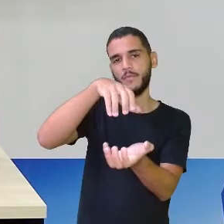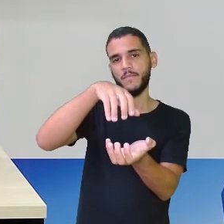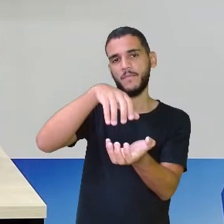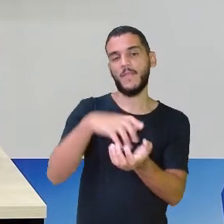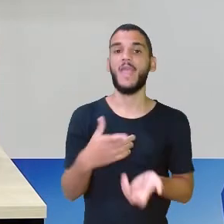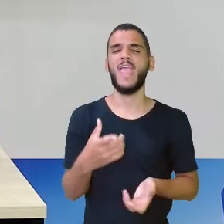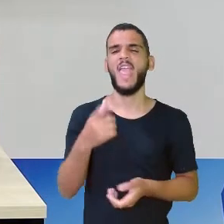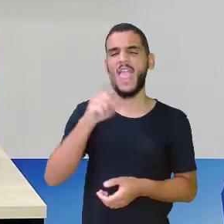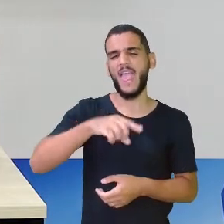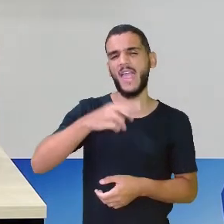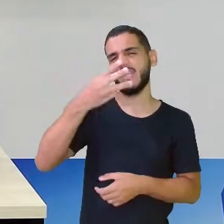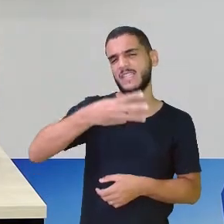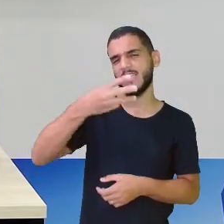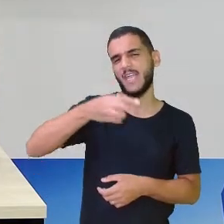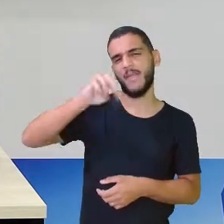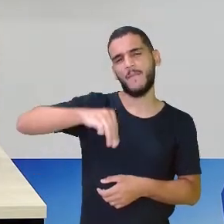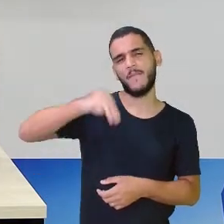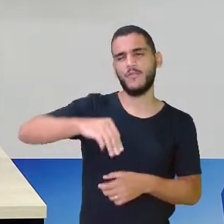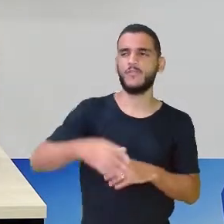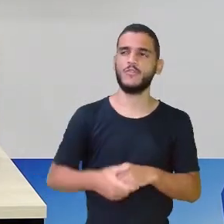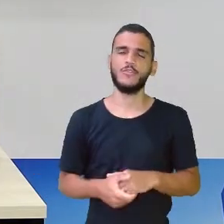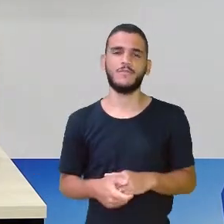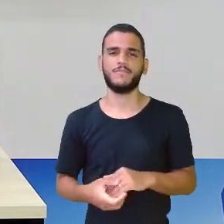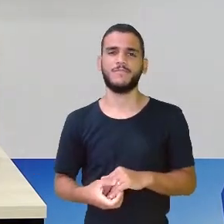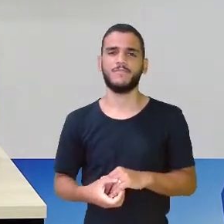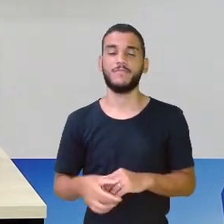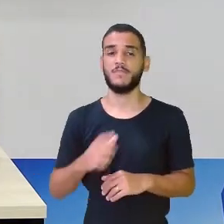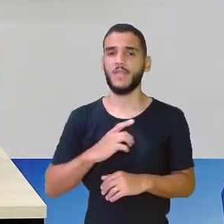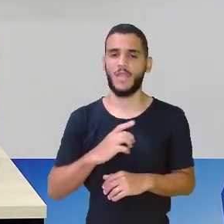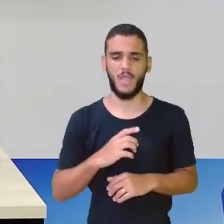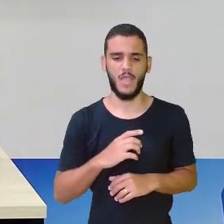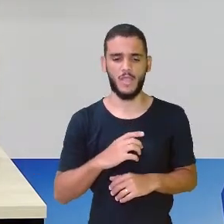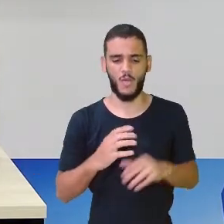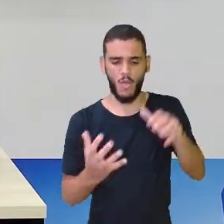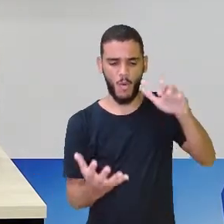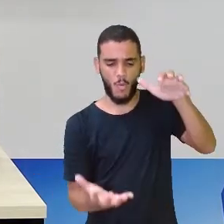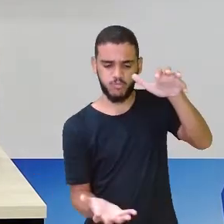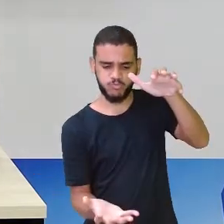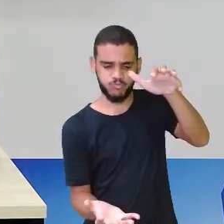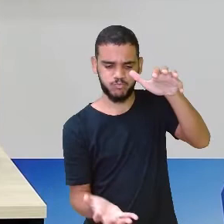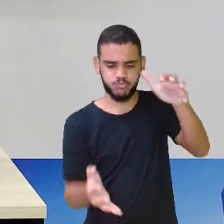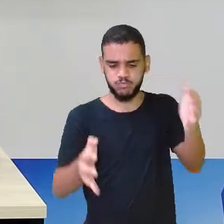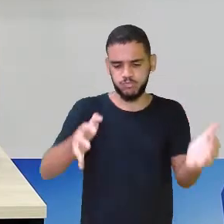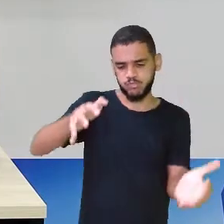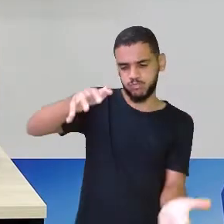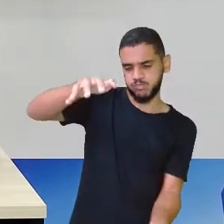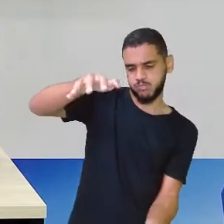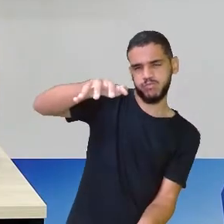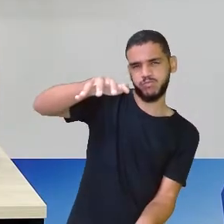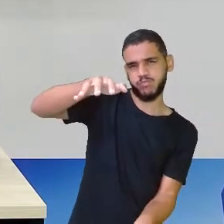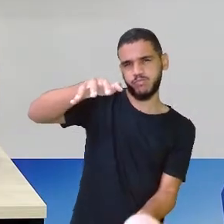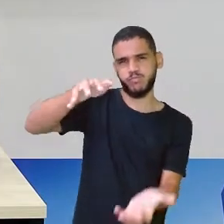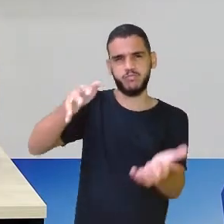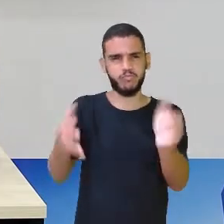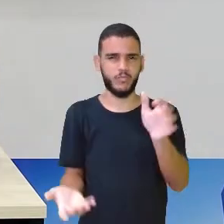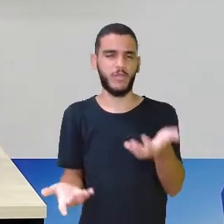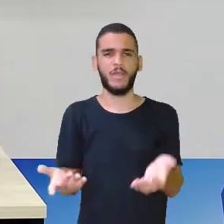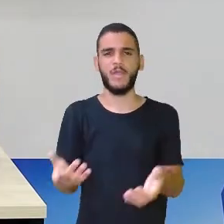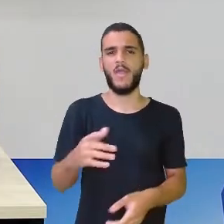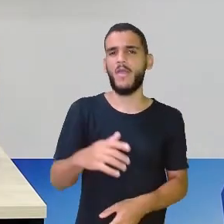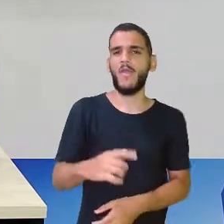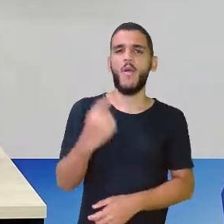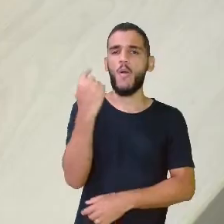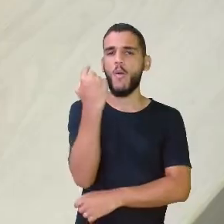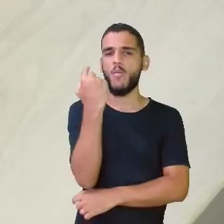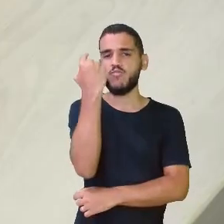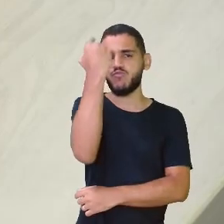minutos. Então, ampulheta pode ter... Tem ampulhetas grandes que podem medir o tempo no dia inteiro,